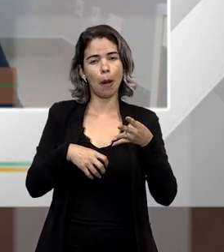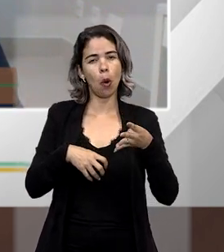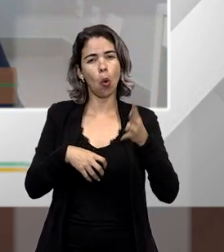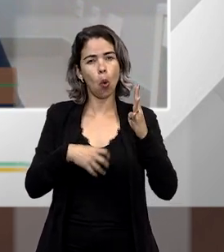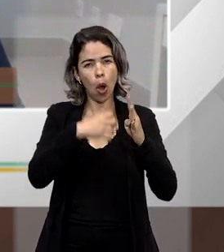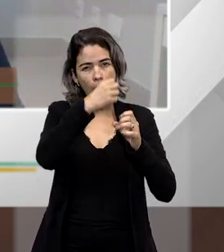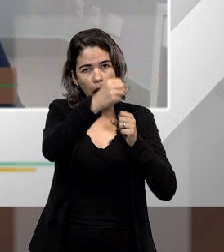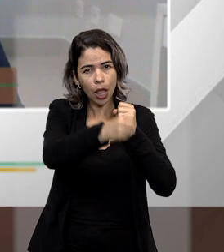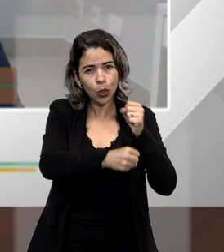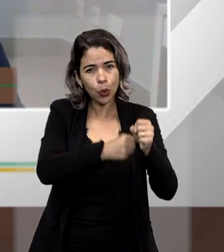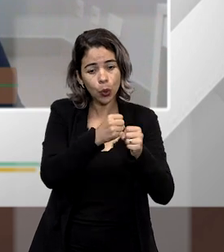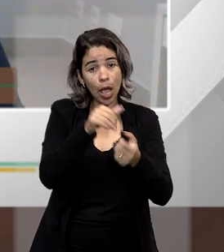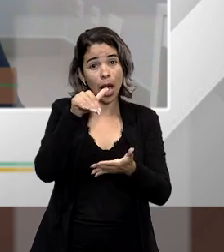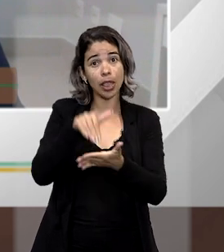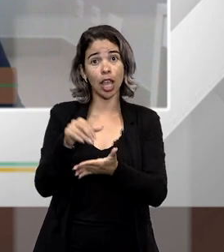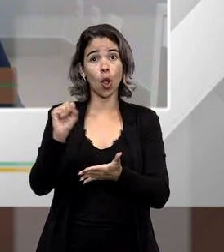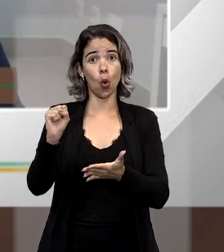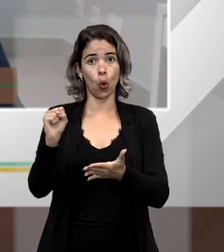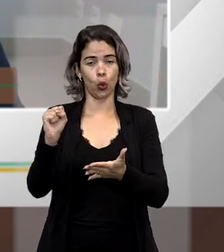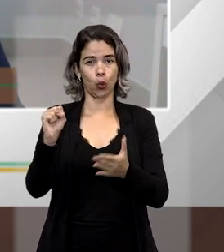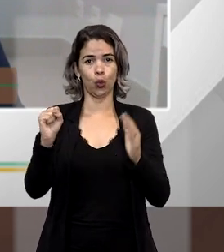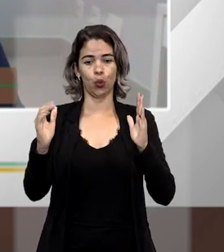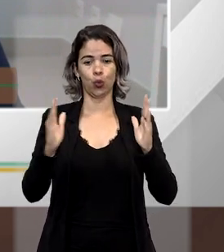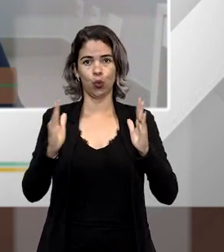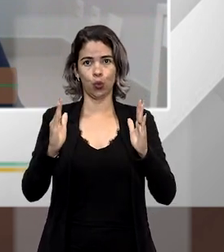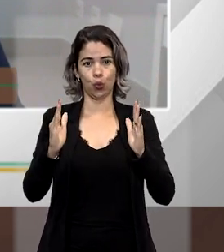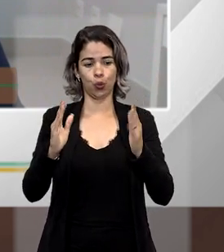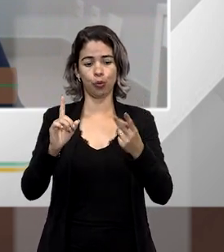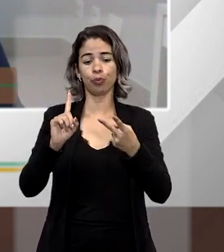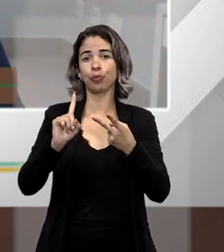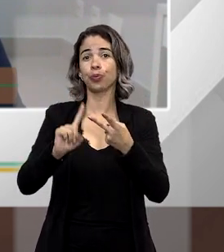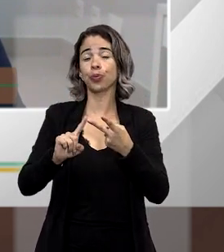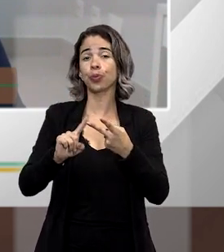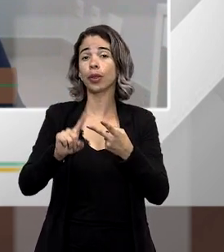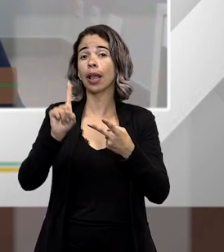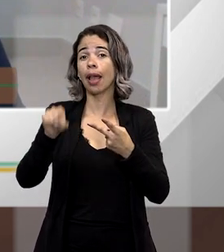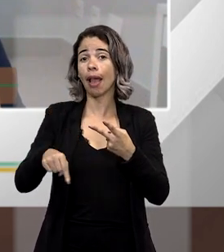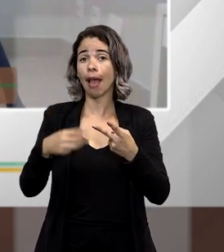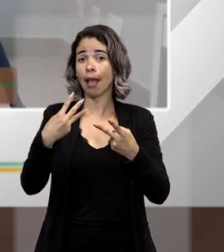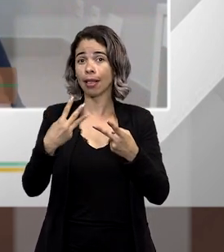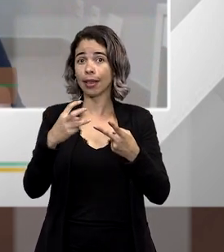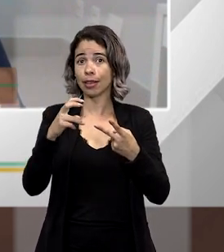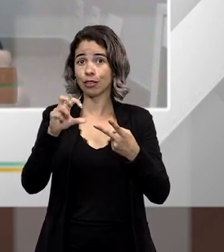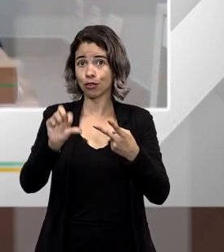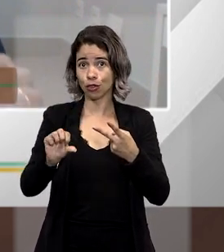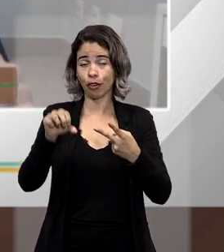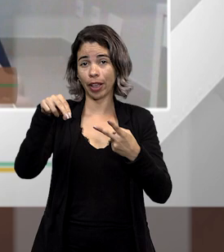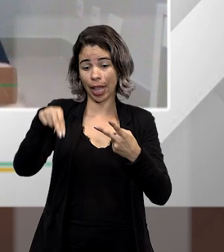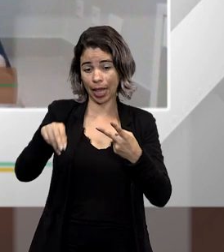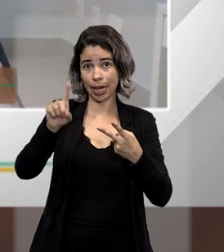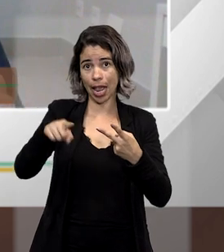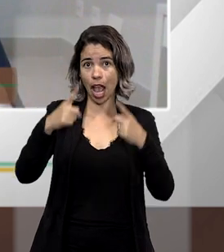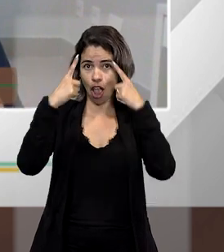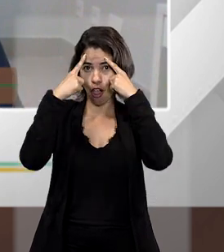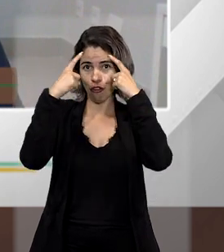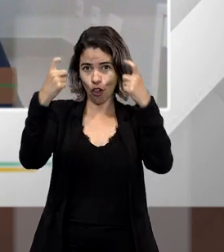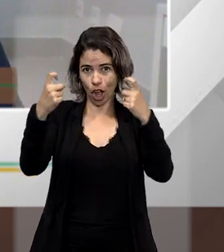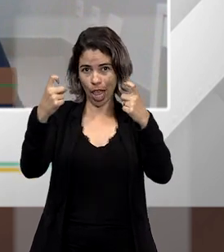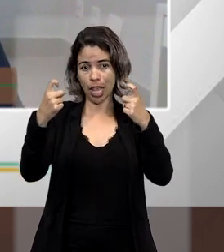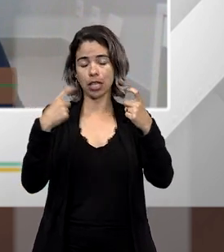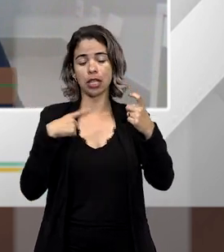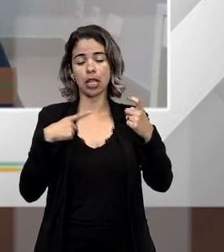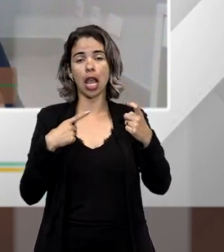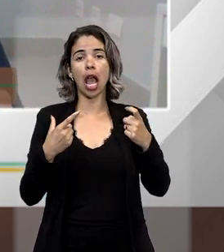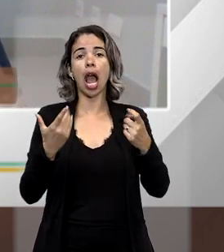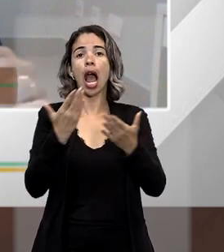anos. E o 359M, intitulado golpe de Estado, aqui o agente ele tenta depor por meio de violência ou